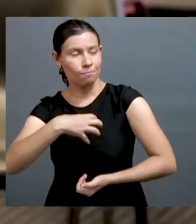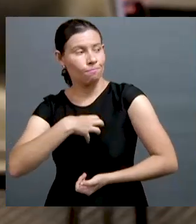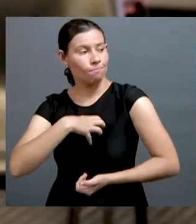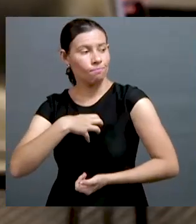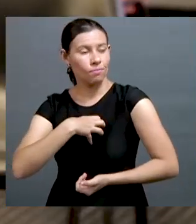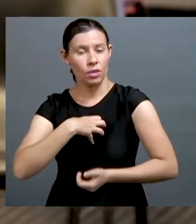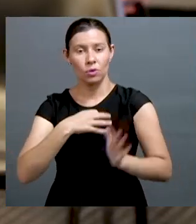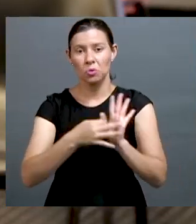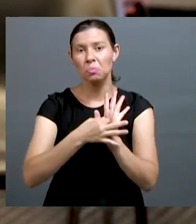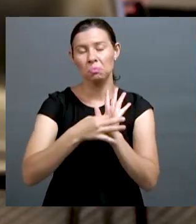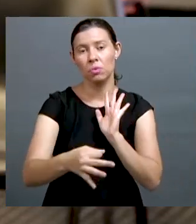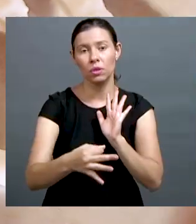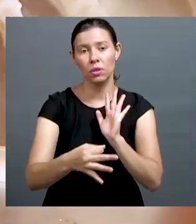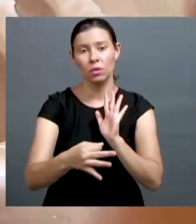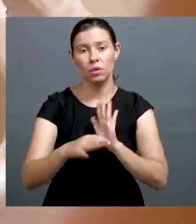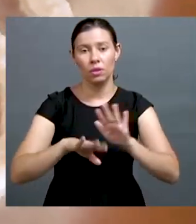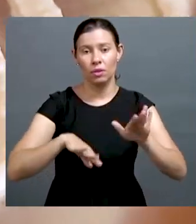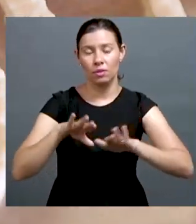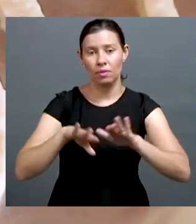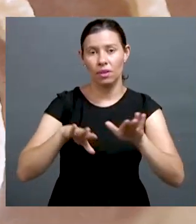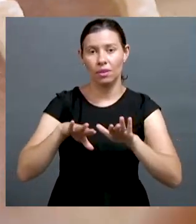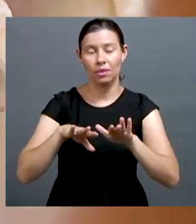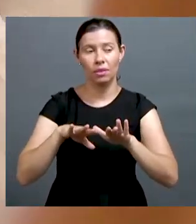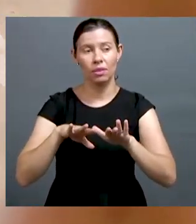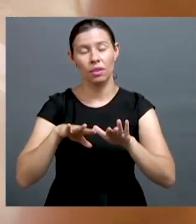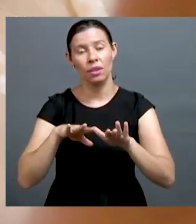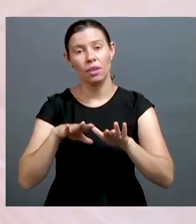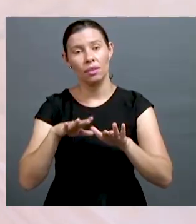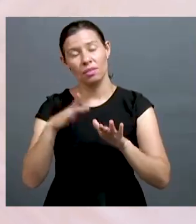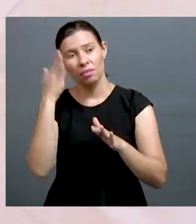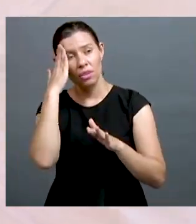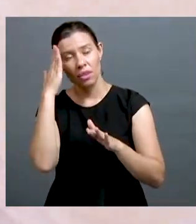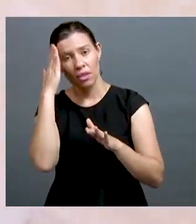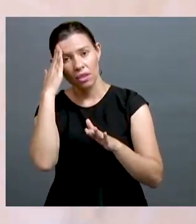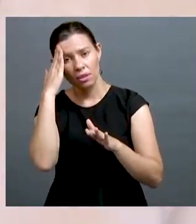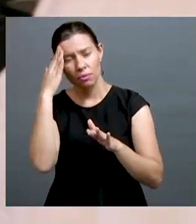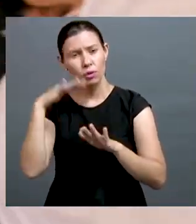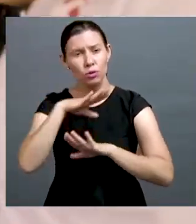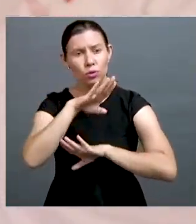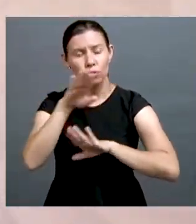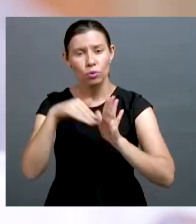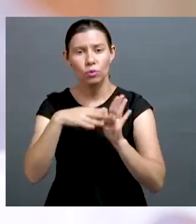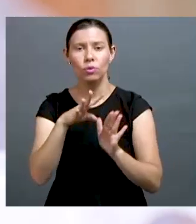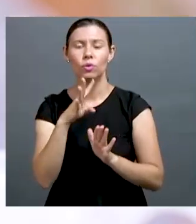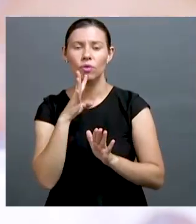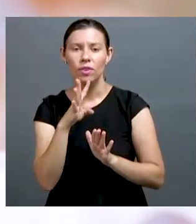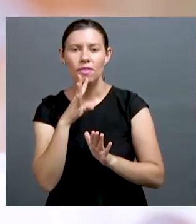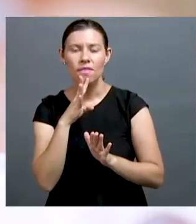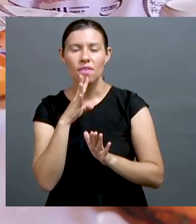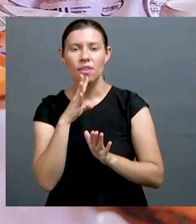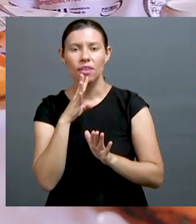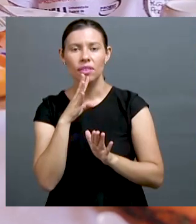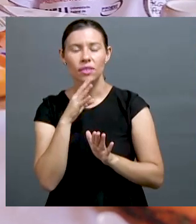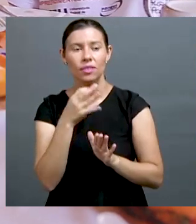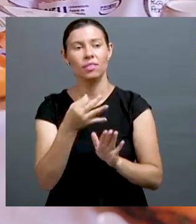Despertou a gente um senso crítico, que a gente vê a vida toda num senso comum. E a partir da entrada da universidade, desperta na gente esse senso